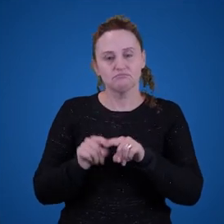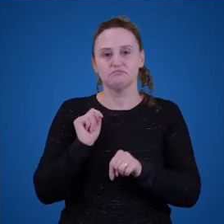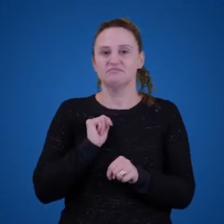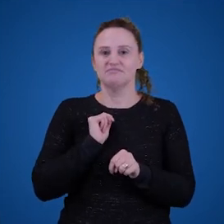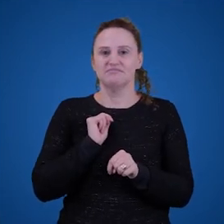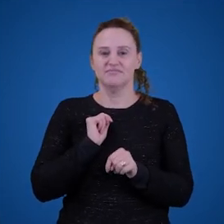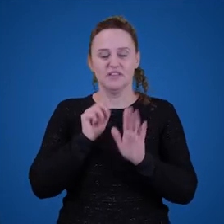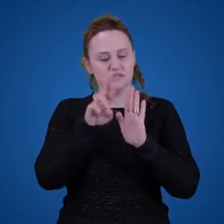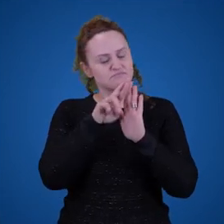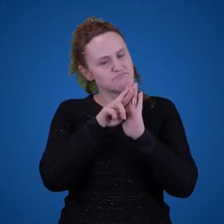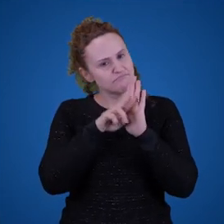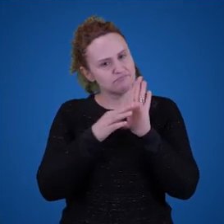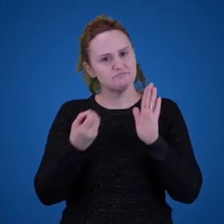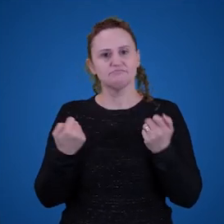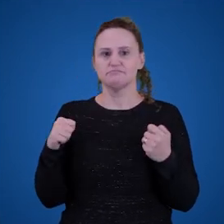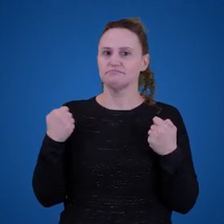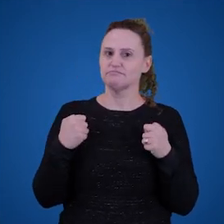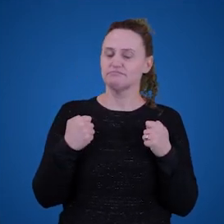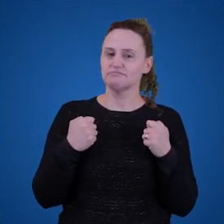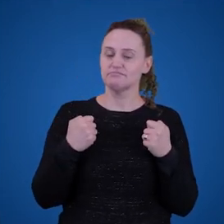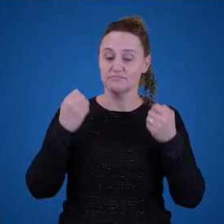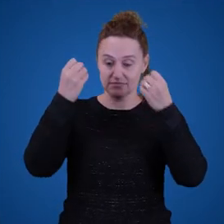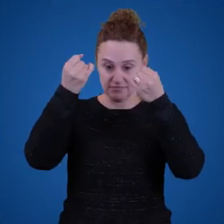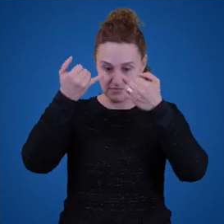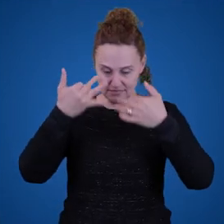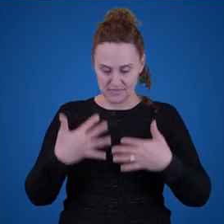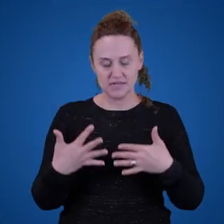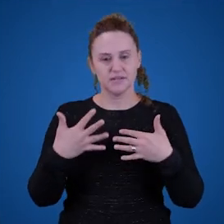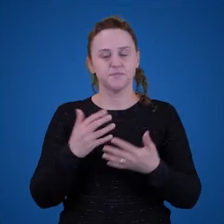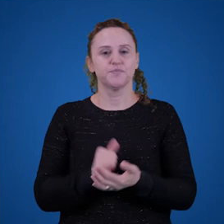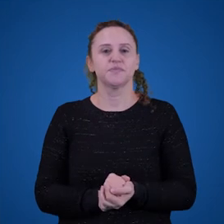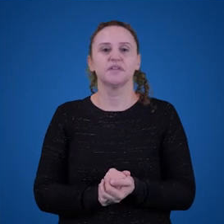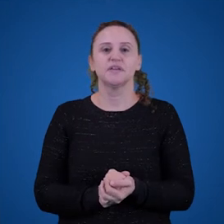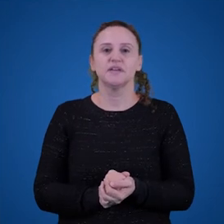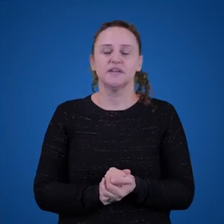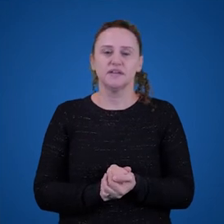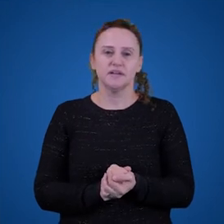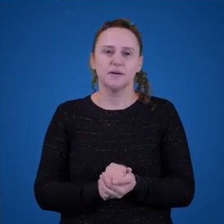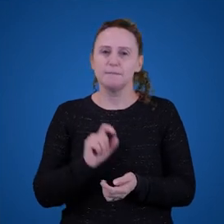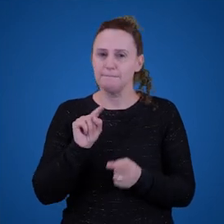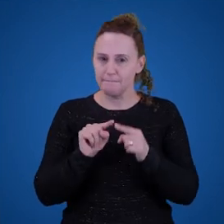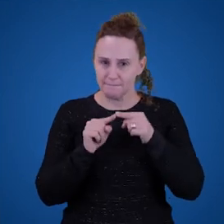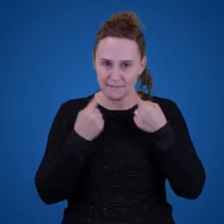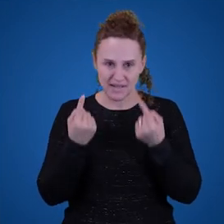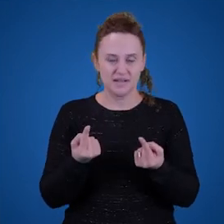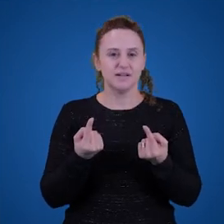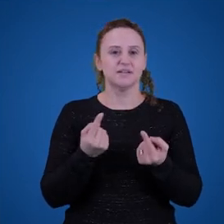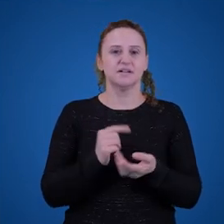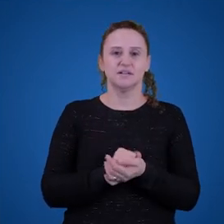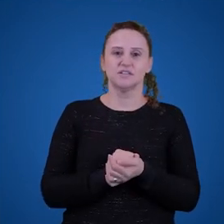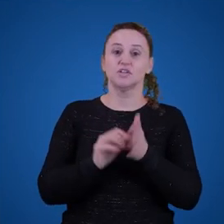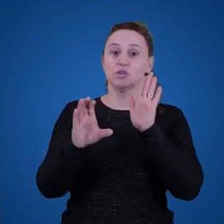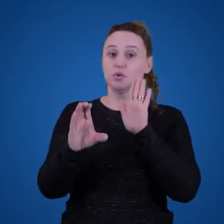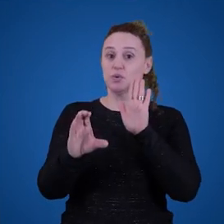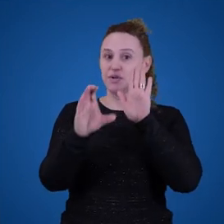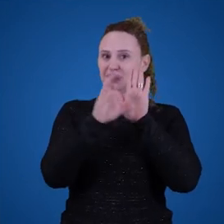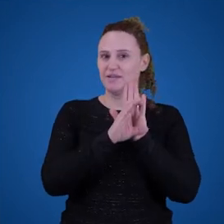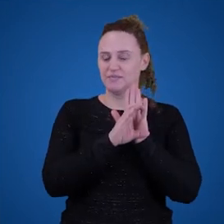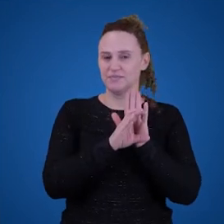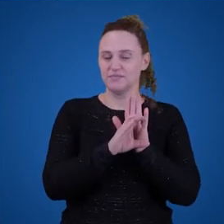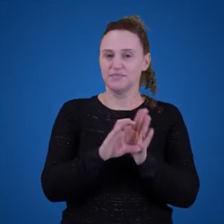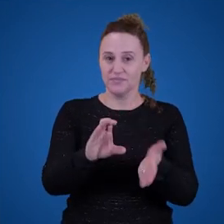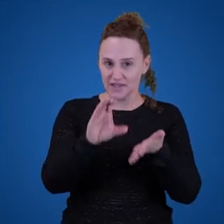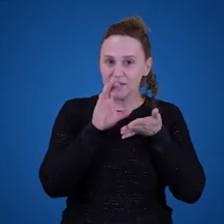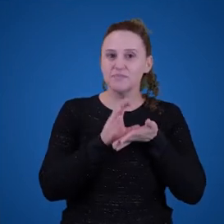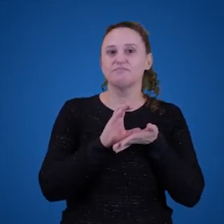tratar isso em aulas. Então, podem ver isso no capítulo 4, duas propostas de resposta, ou, melhor dizendo, de explicação